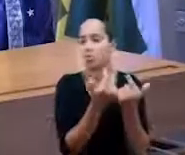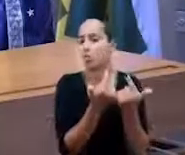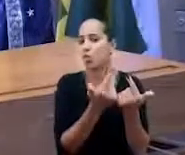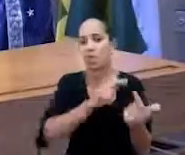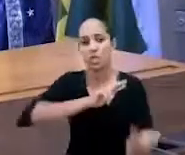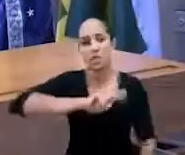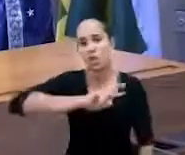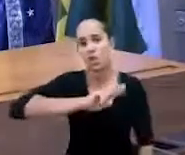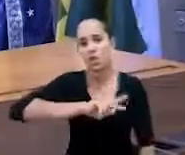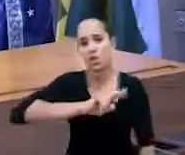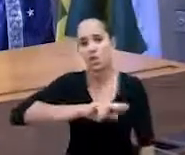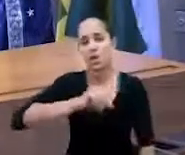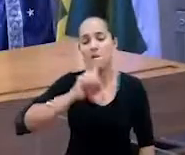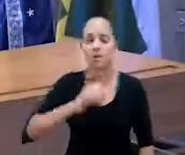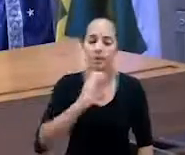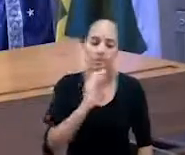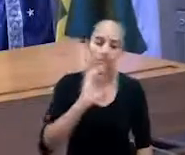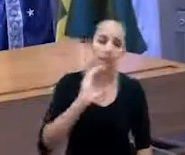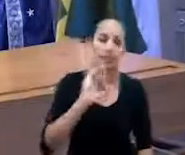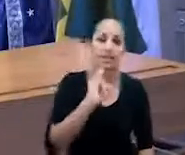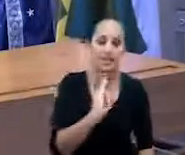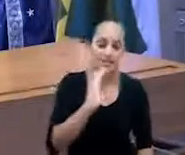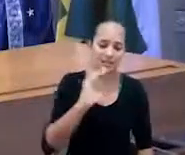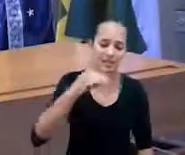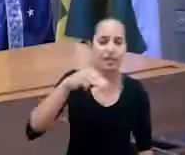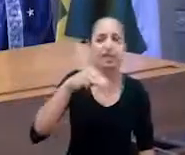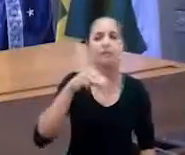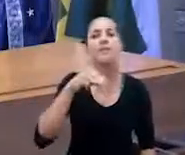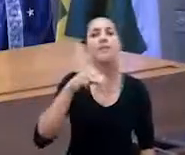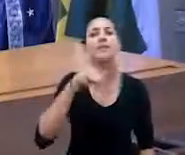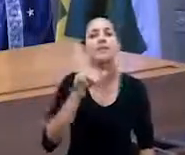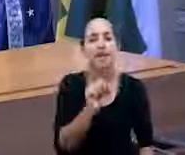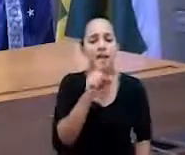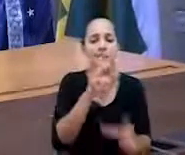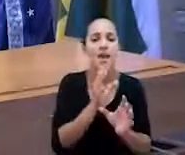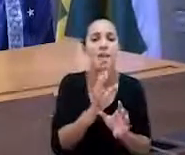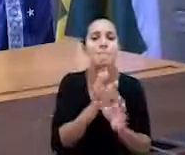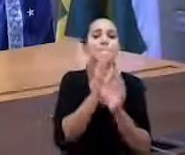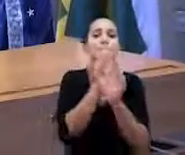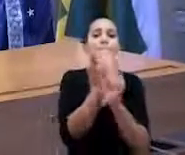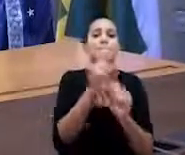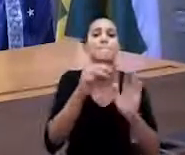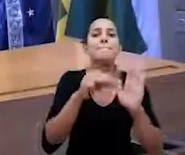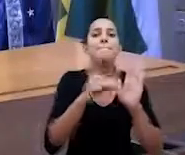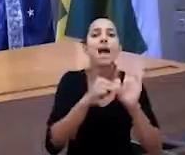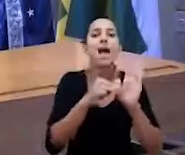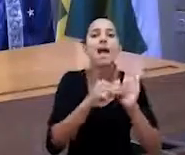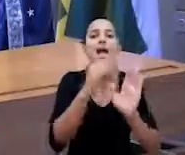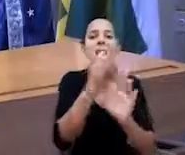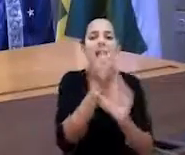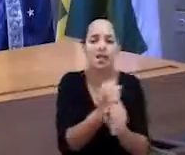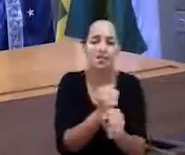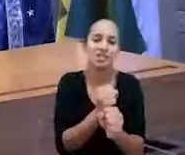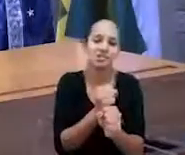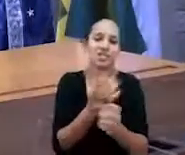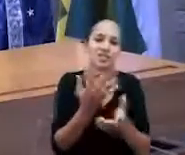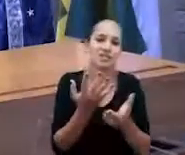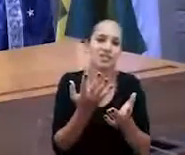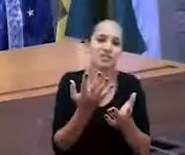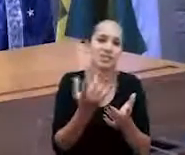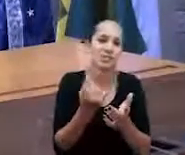Porque o ICMS é medido pela média do que é vendido e só é medido depois que aumentou o preço. Não é o ICMS que aumenta o preço.